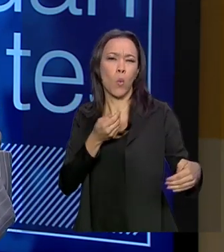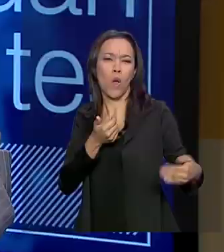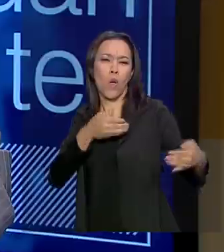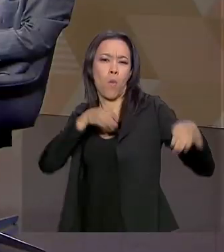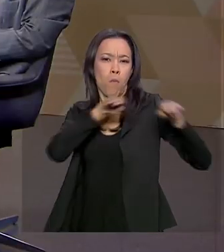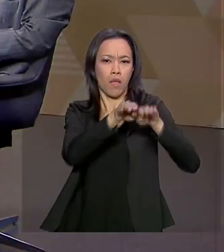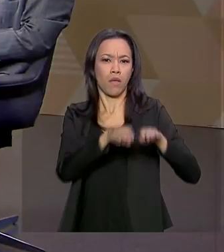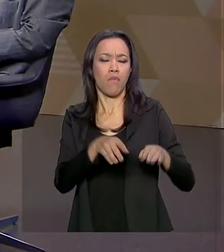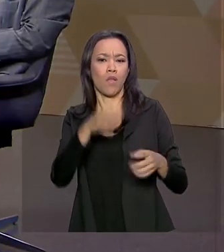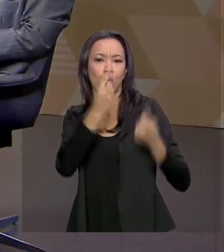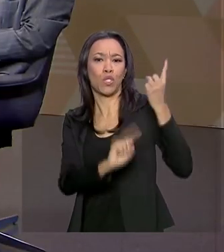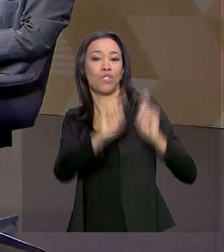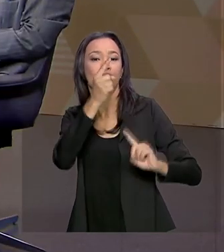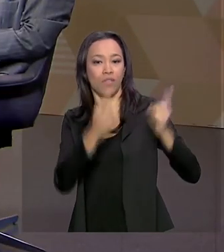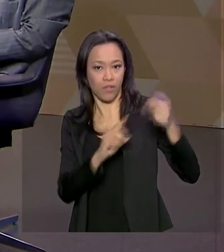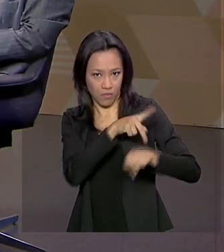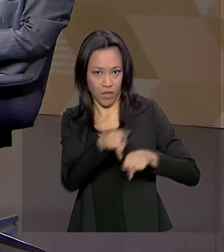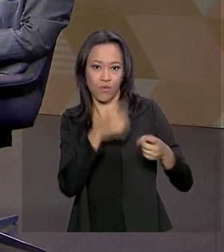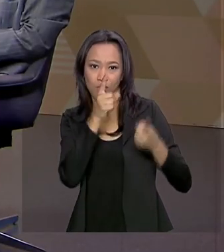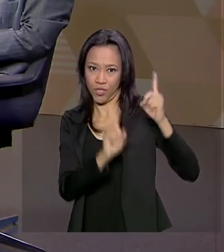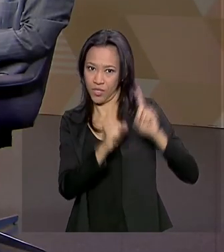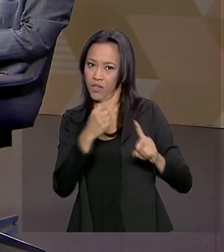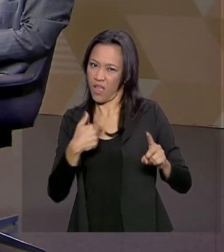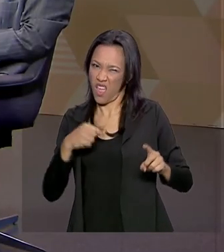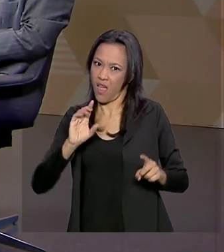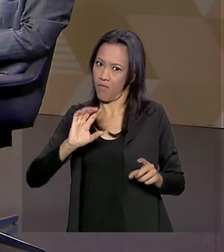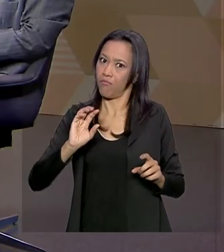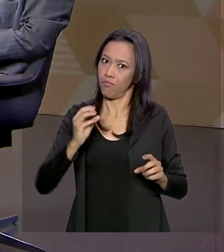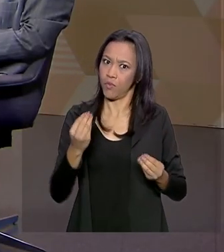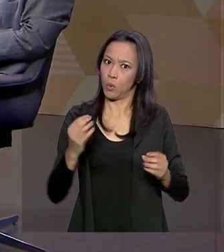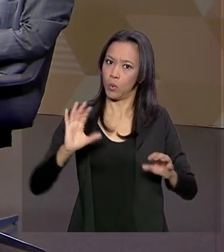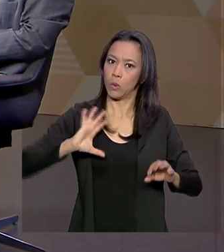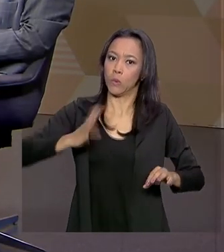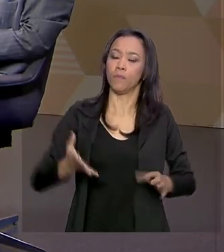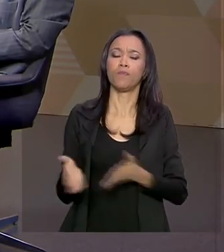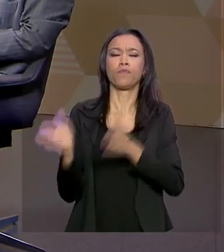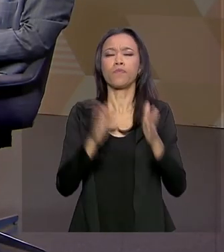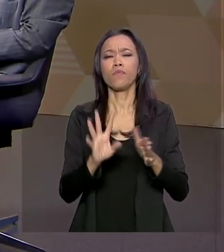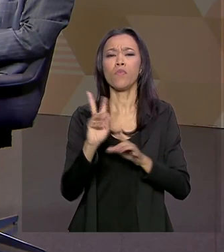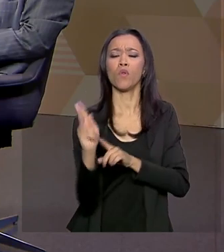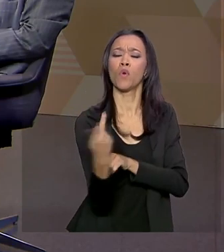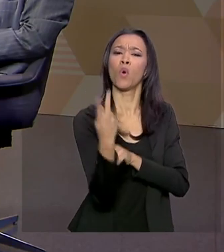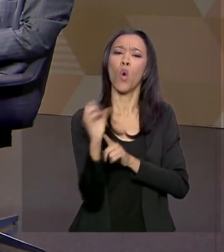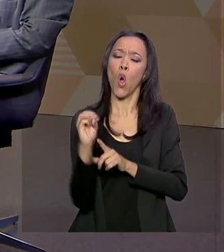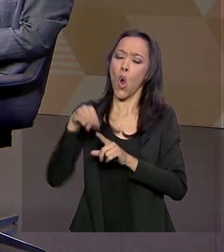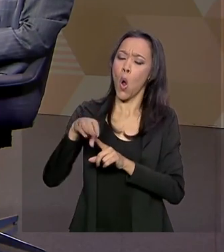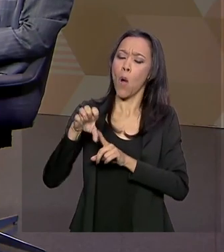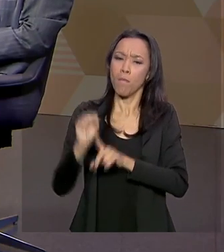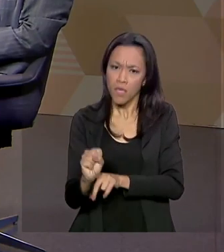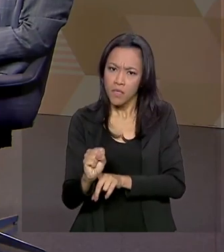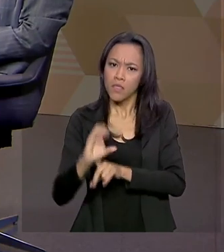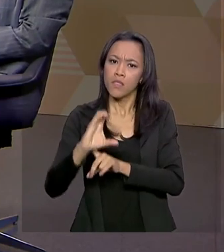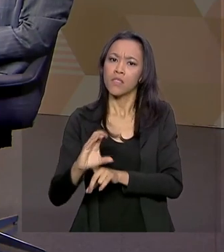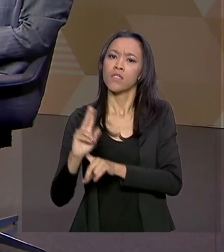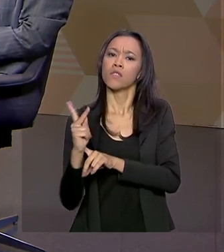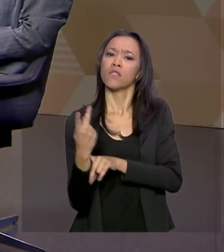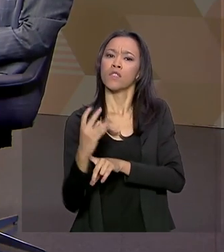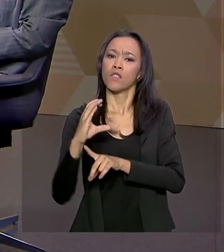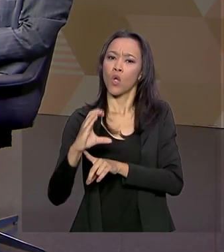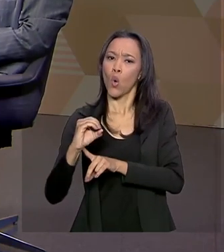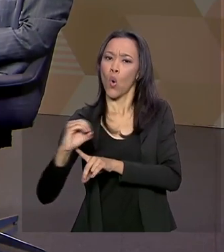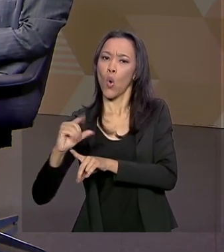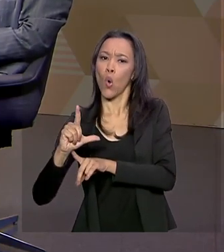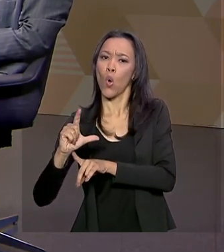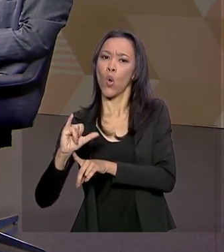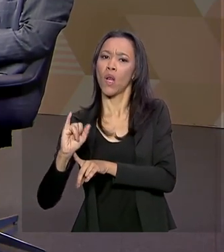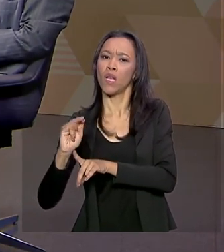audaz, eu diria. O homeschooling é uma alternativa, esse ensino domiciliar? Como é que o senhor vê? Olha,